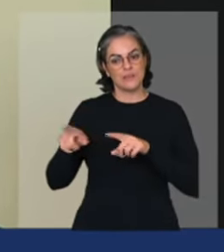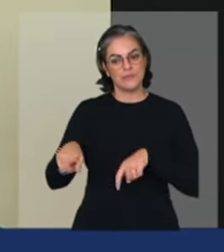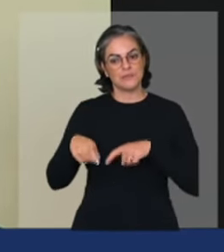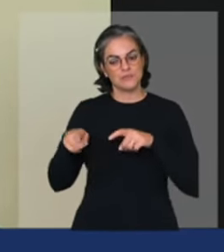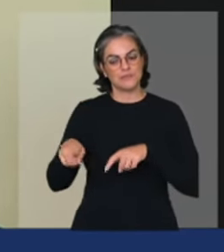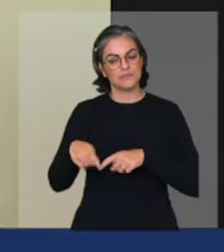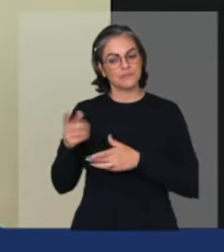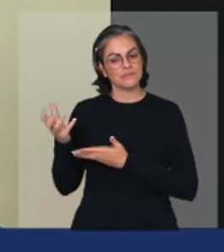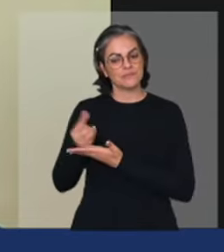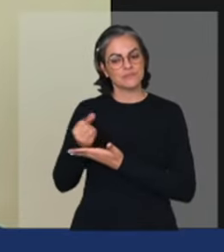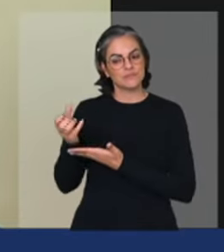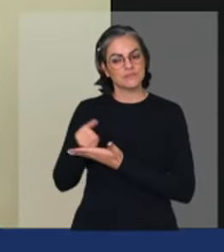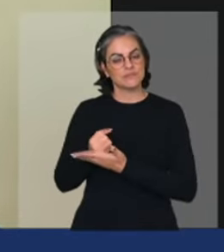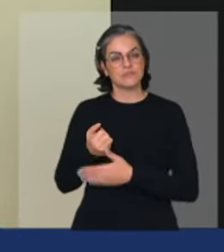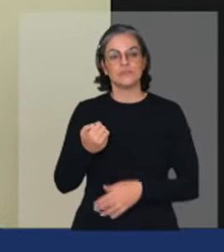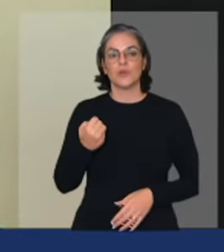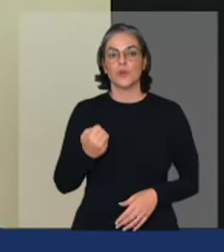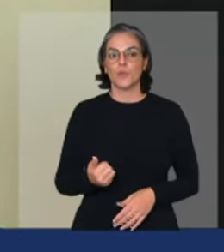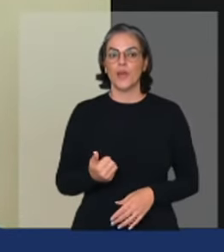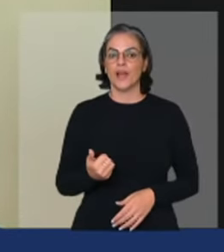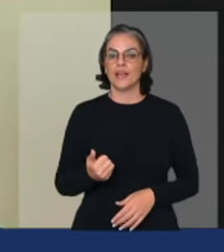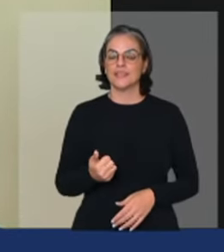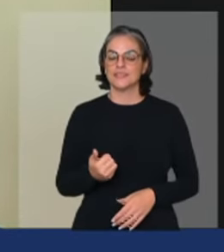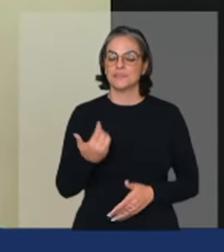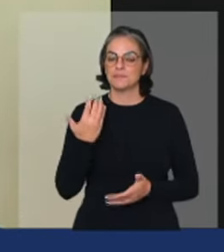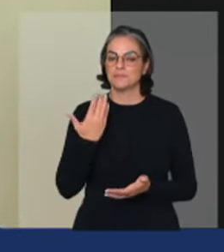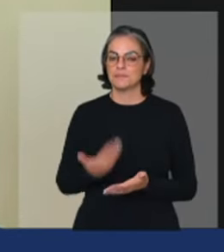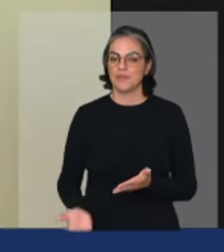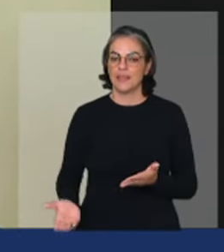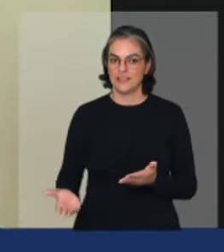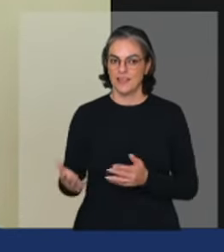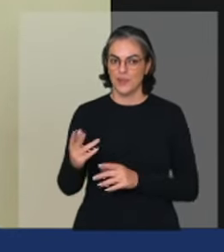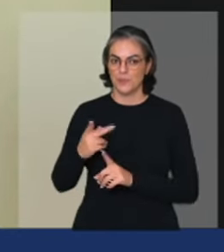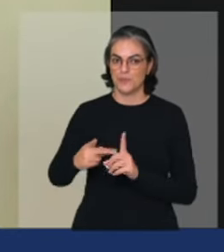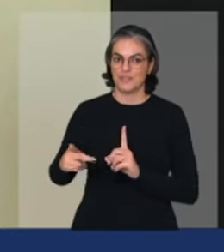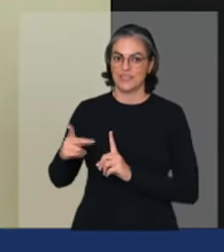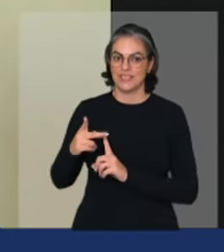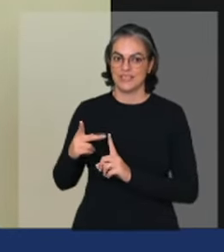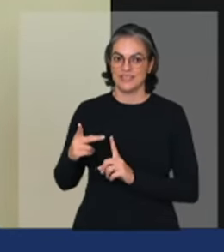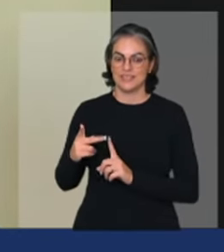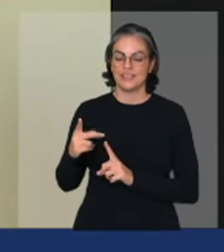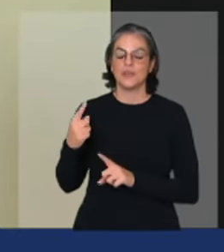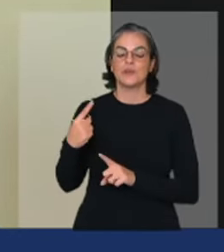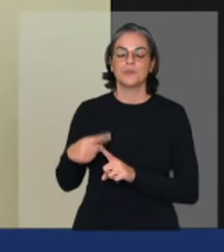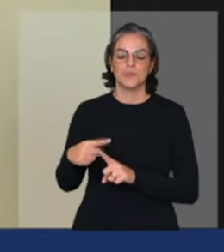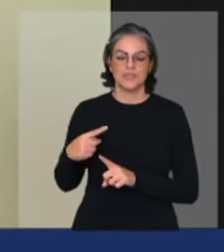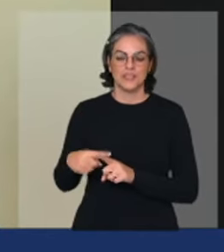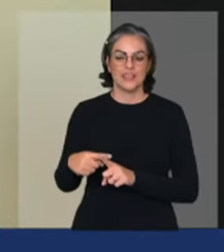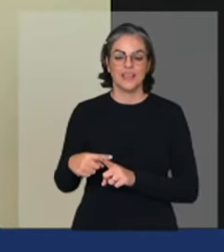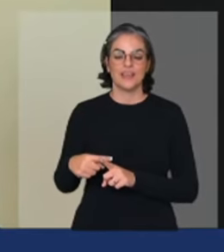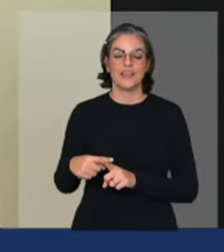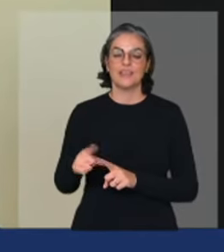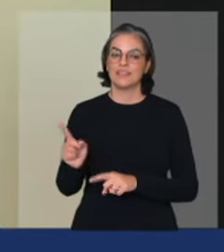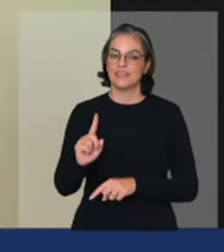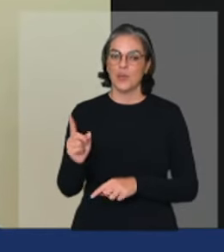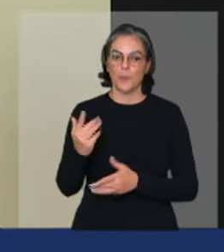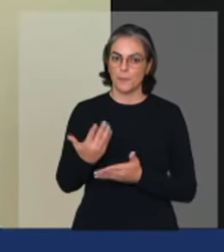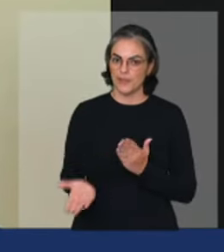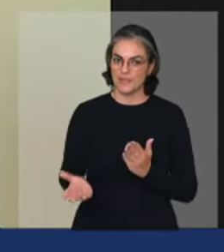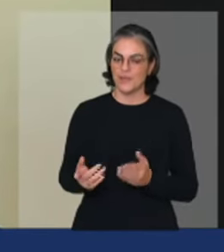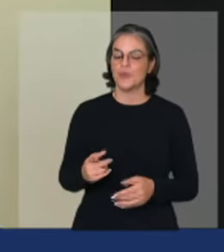só não perderam a condição de segurados especiais da previdência porque nós aprovamos um conjunto de medidas